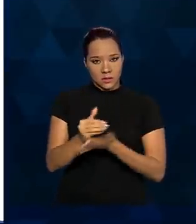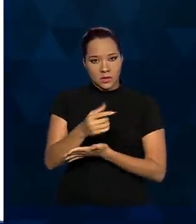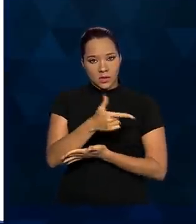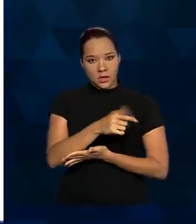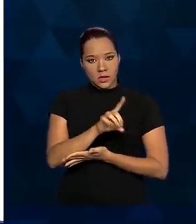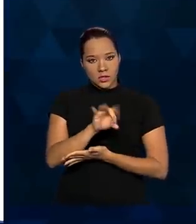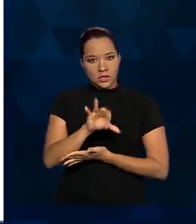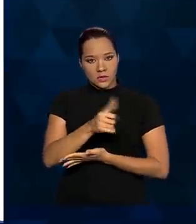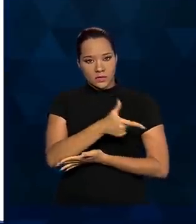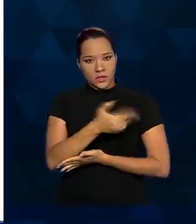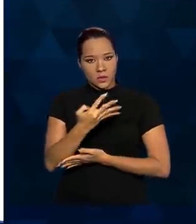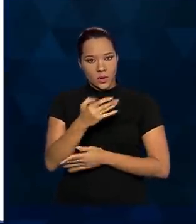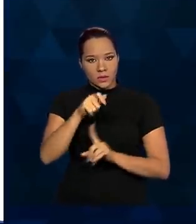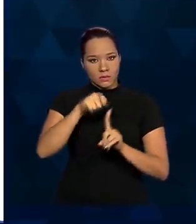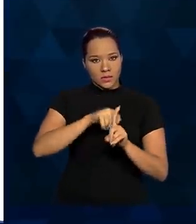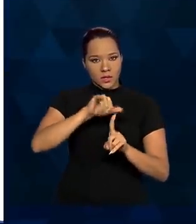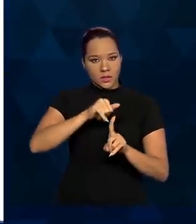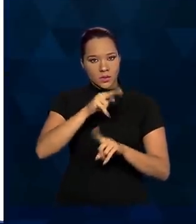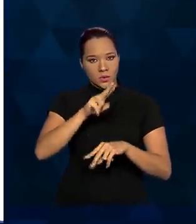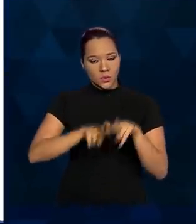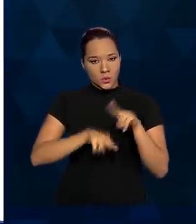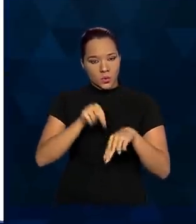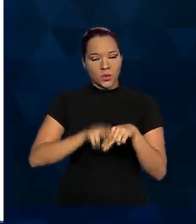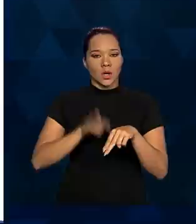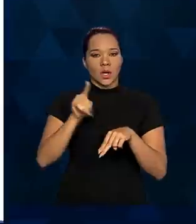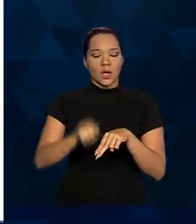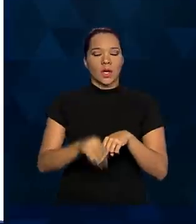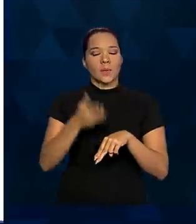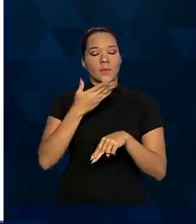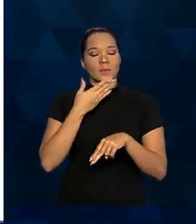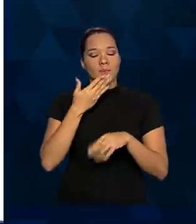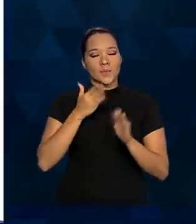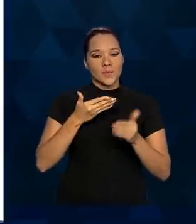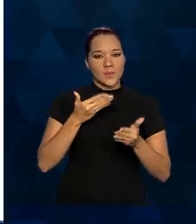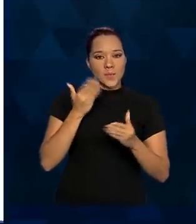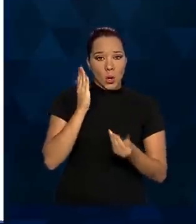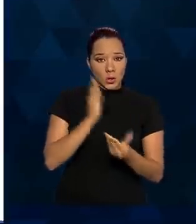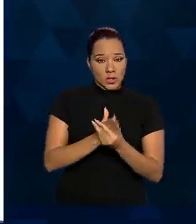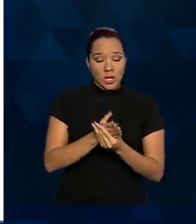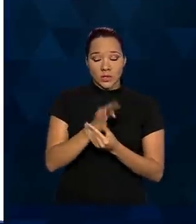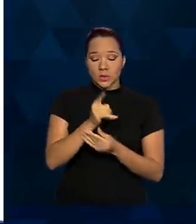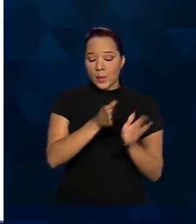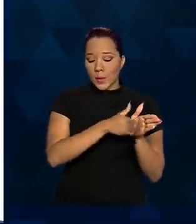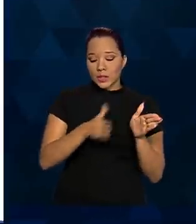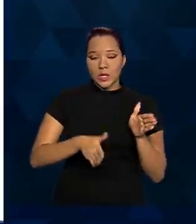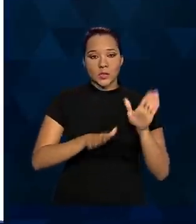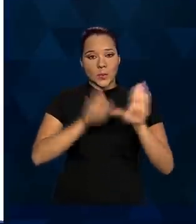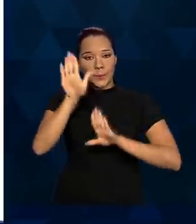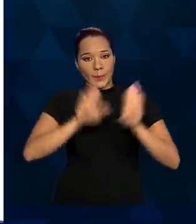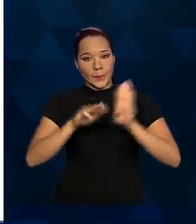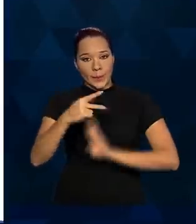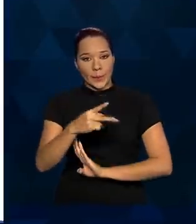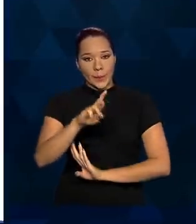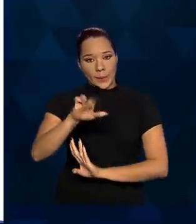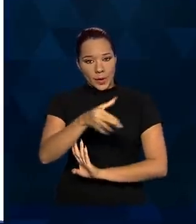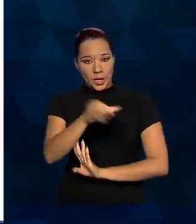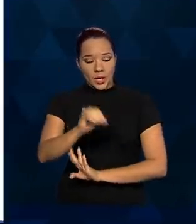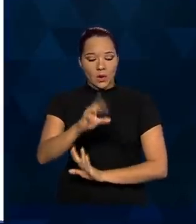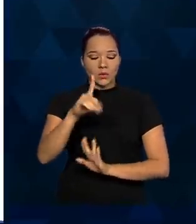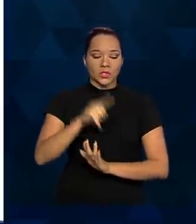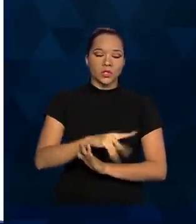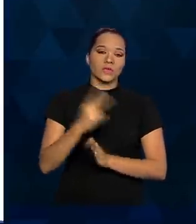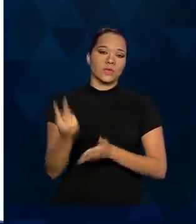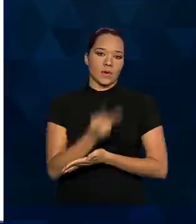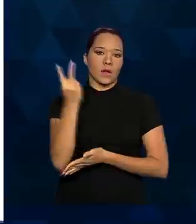24 de junho, a abertura de um processo de pregão via sistema de registro de preços. Então, a intenção de registro de preços está sendo